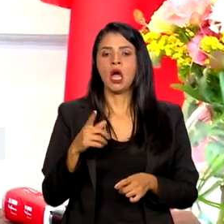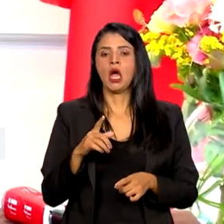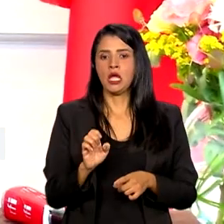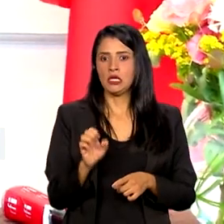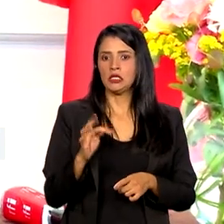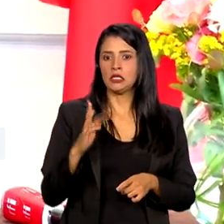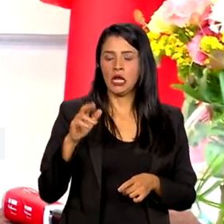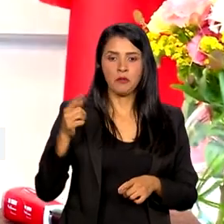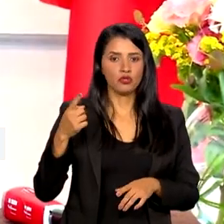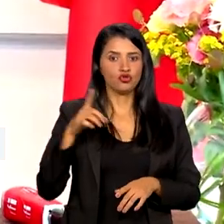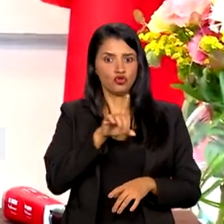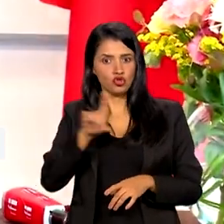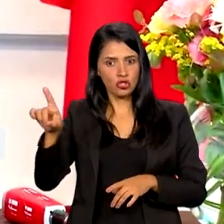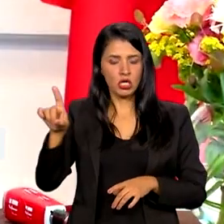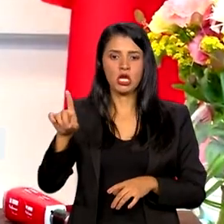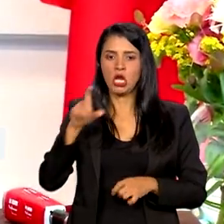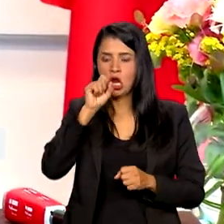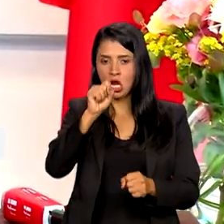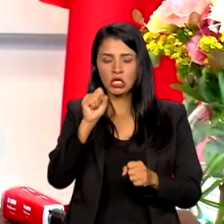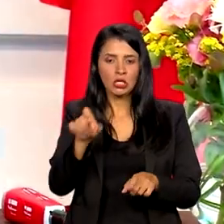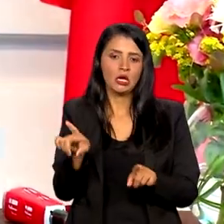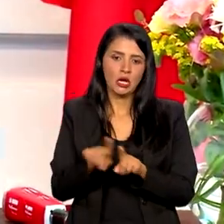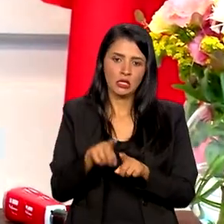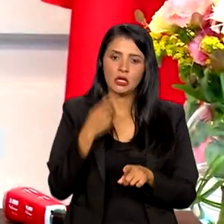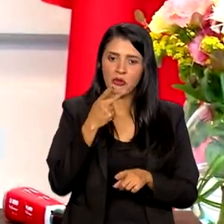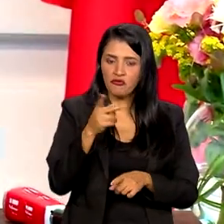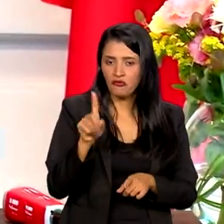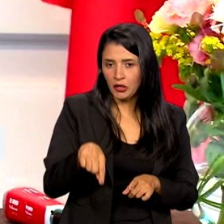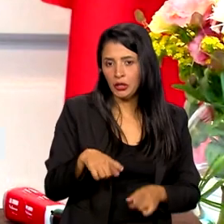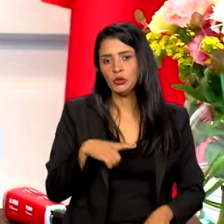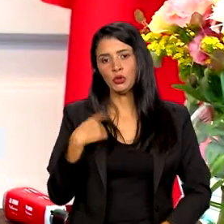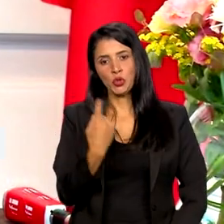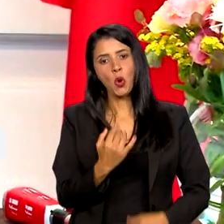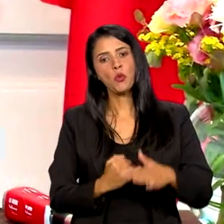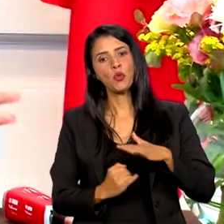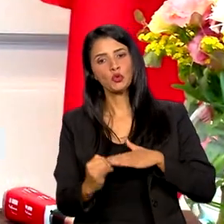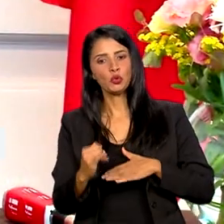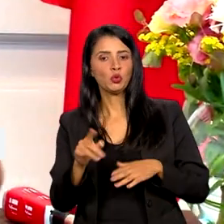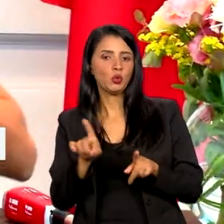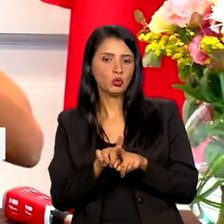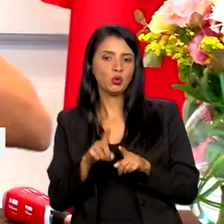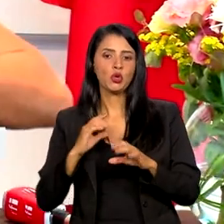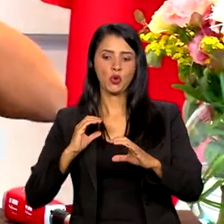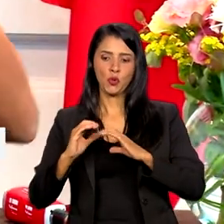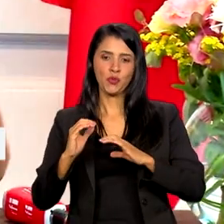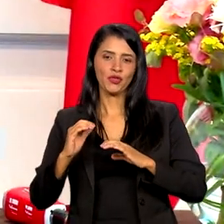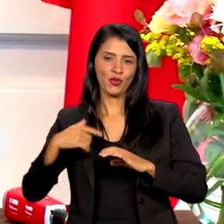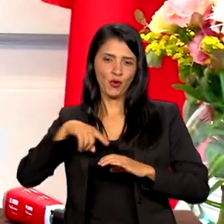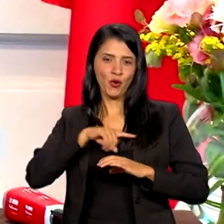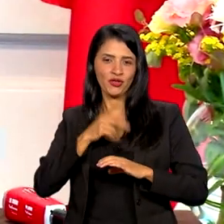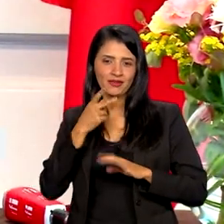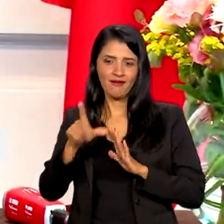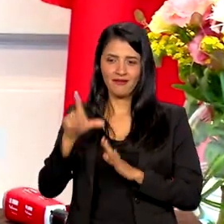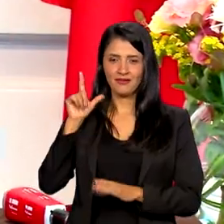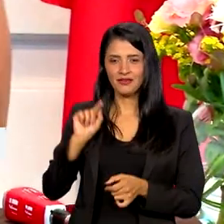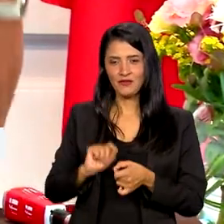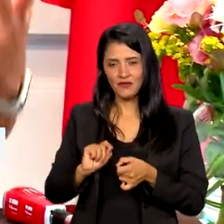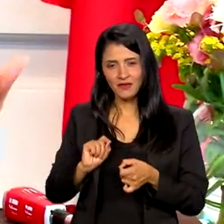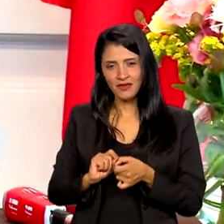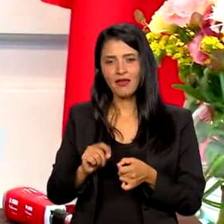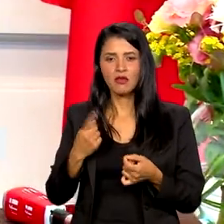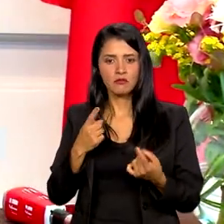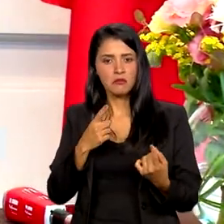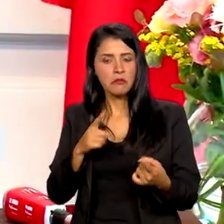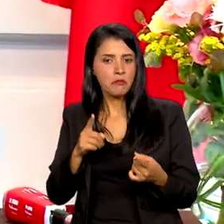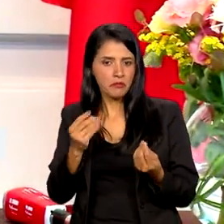um pouco da nossa experiência enquanto instituto, mas a comunicadora também, como nós fizemos, para além de